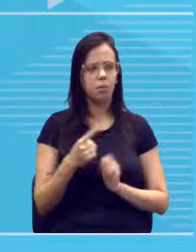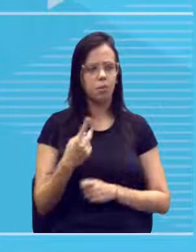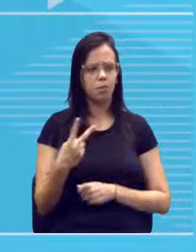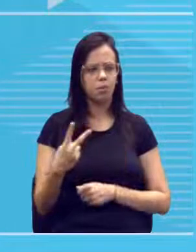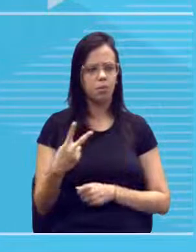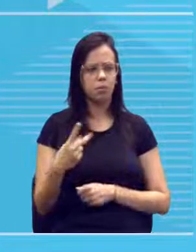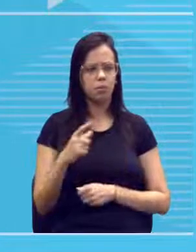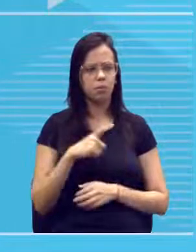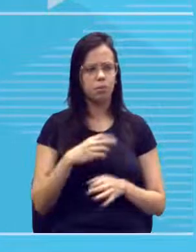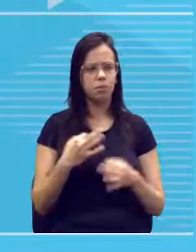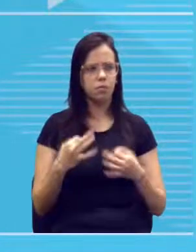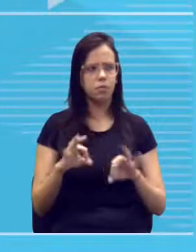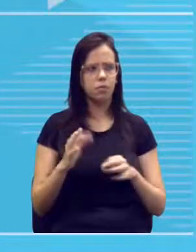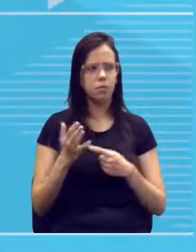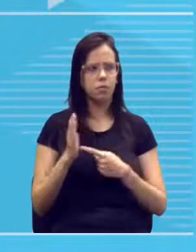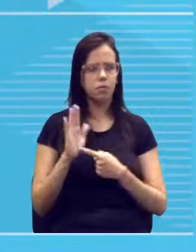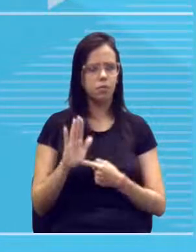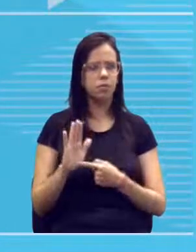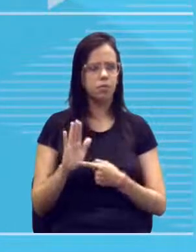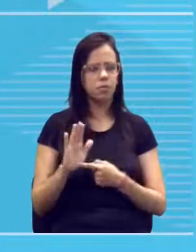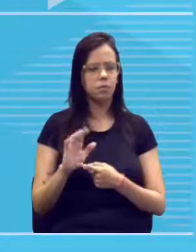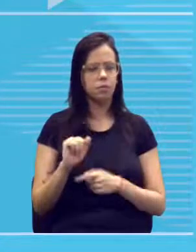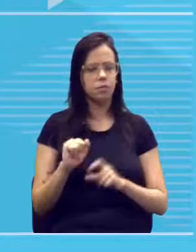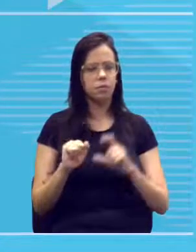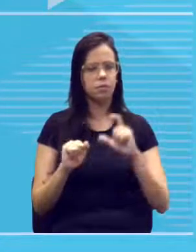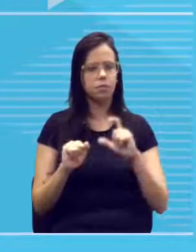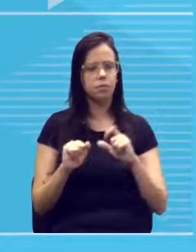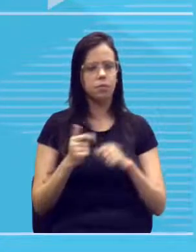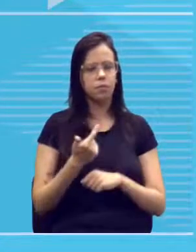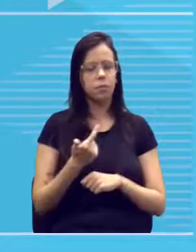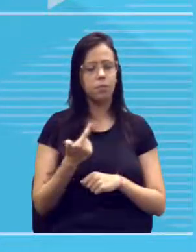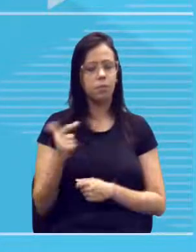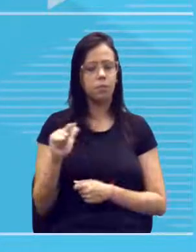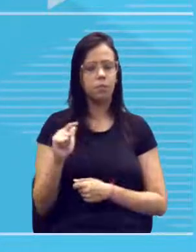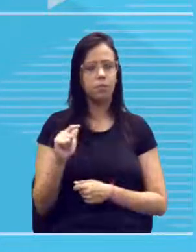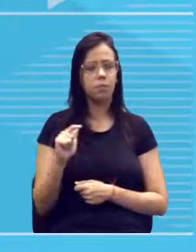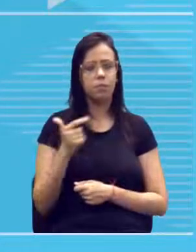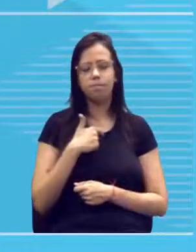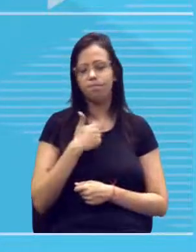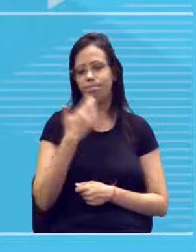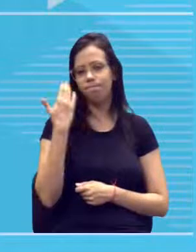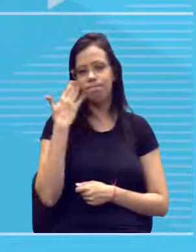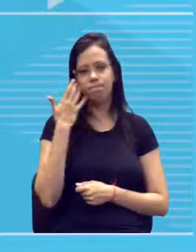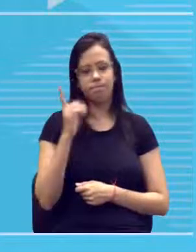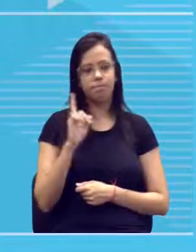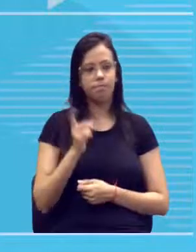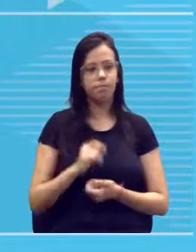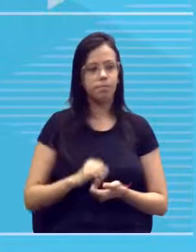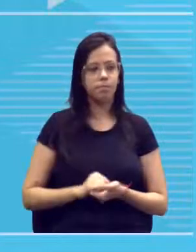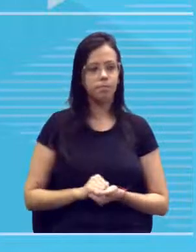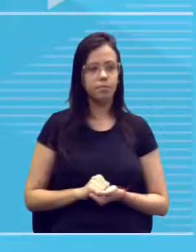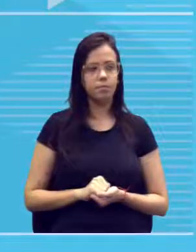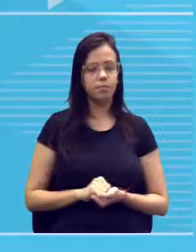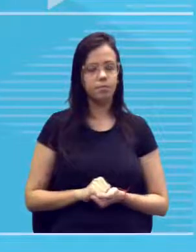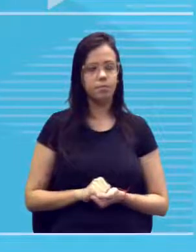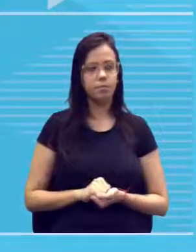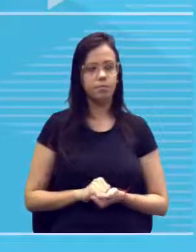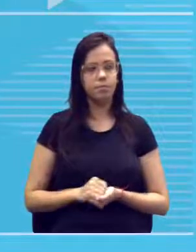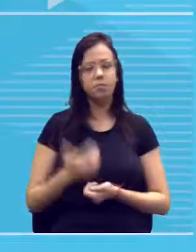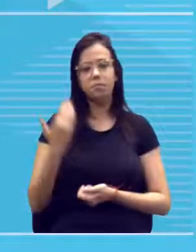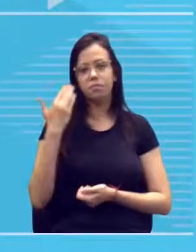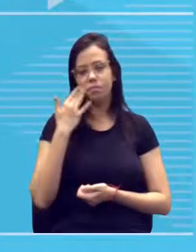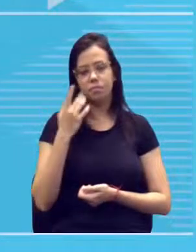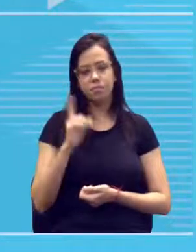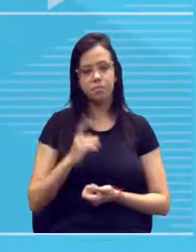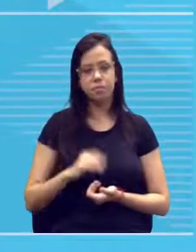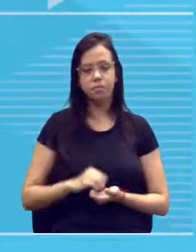certeza que ele manifestou o azão. Mas o outro gene, não sei, tá? Não tenho certeza.